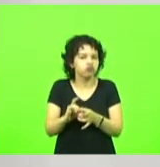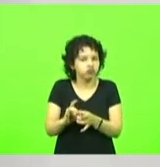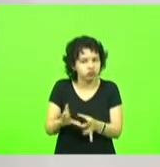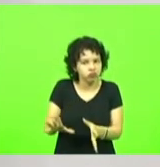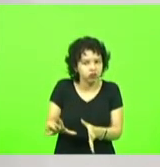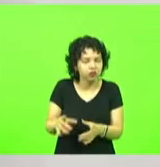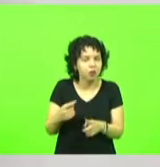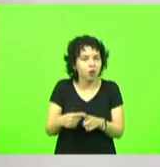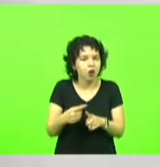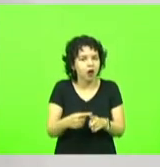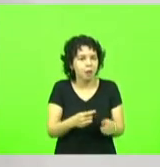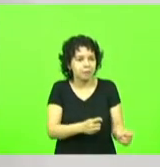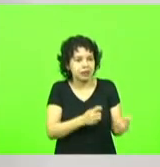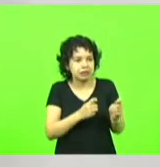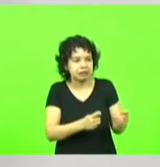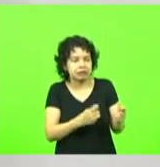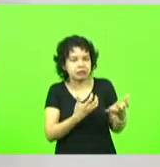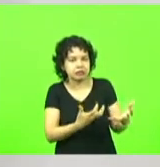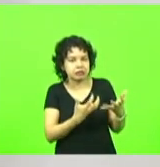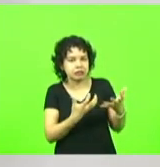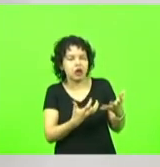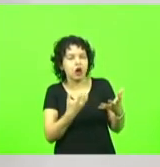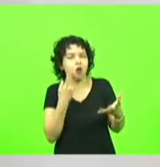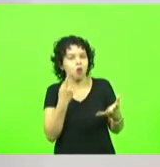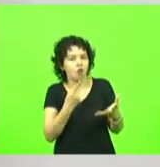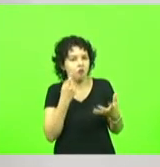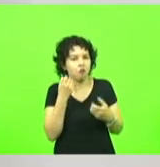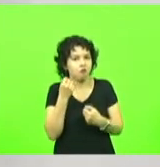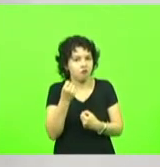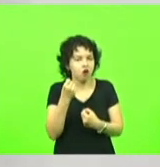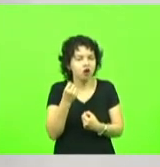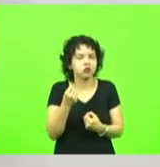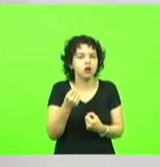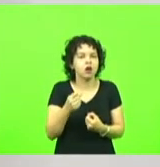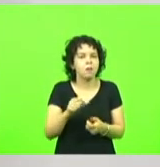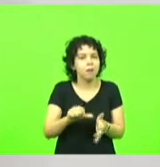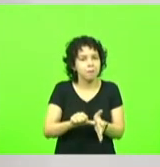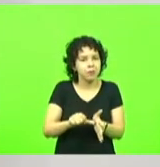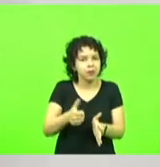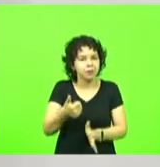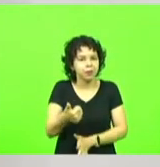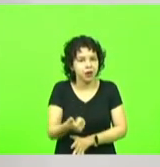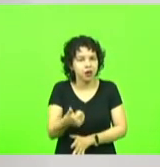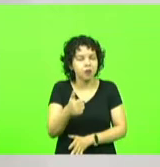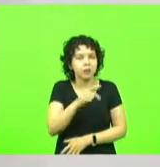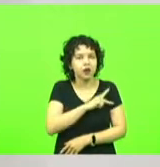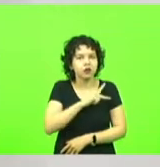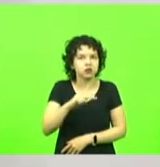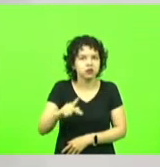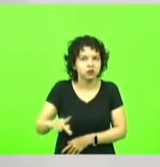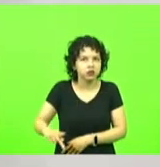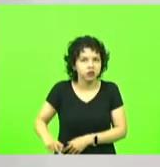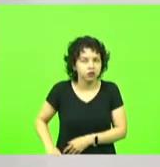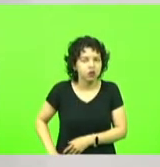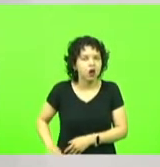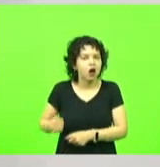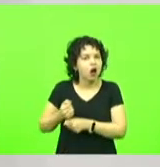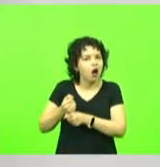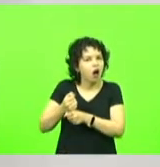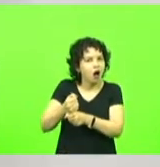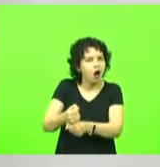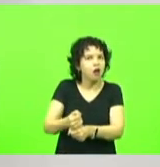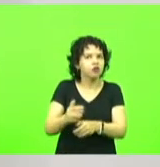a pressão política é muito grande mas realmente é o primeiro presidente em muitos e muitos anos que